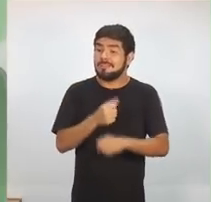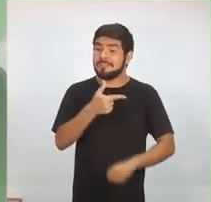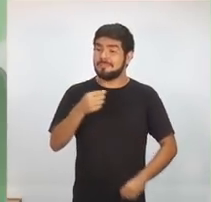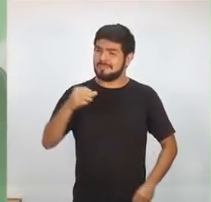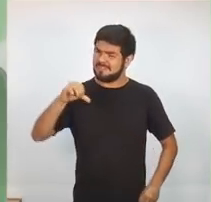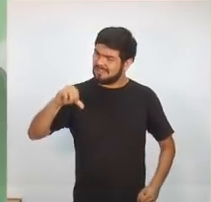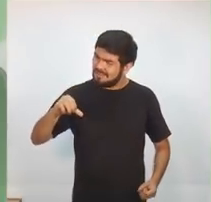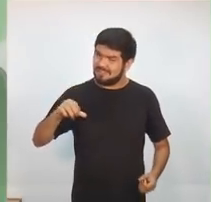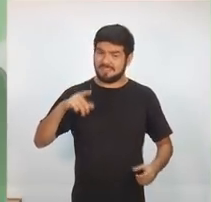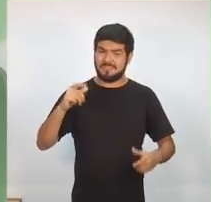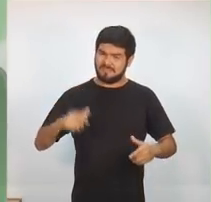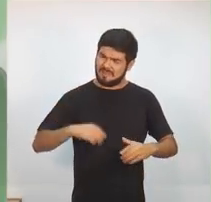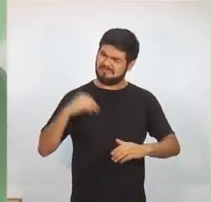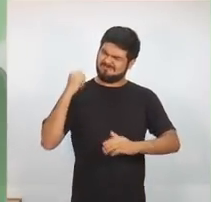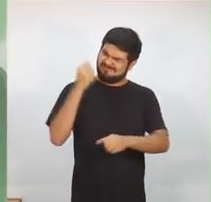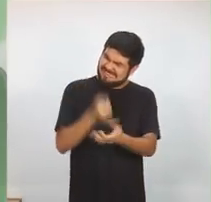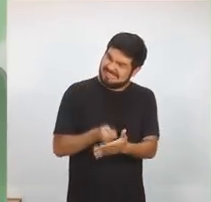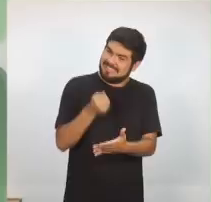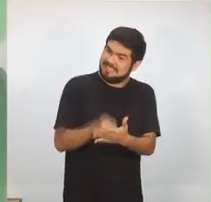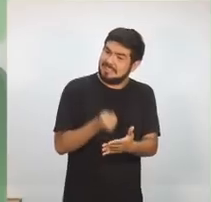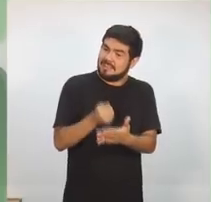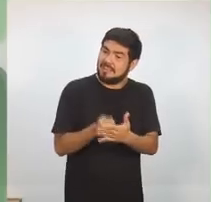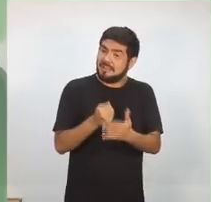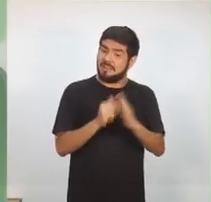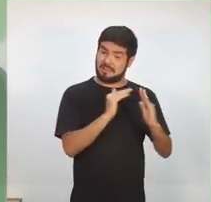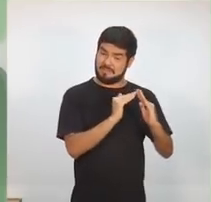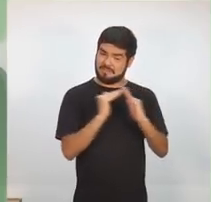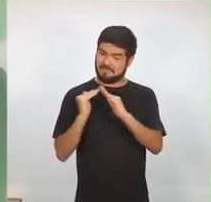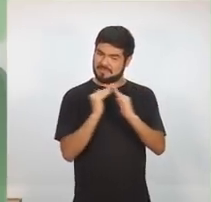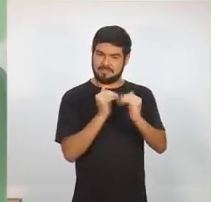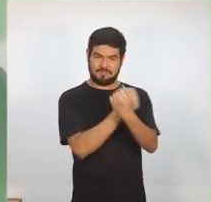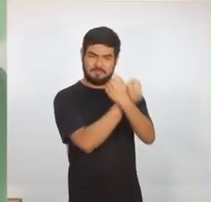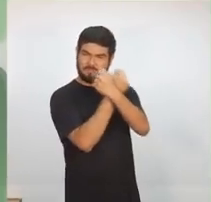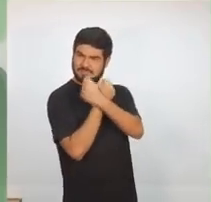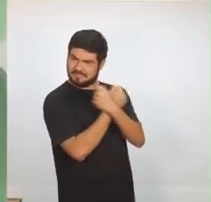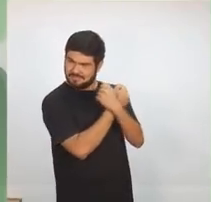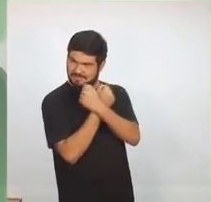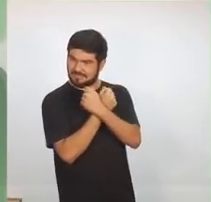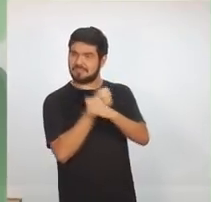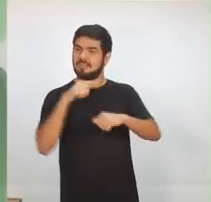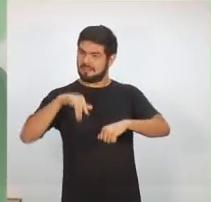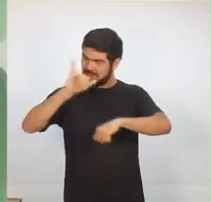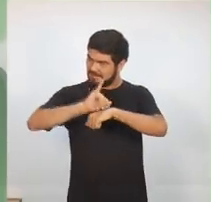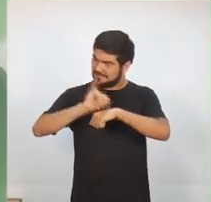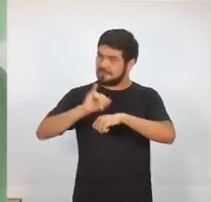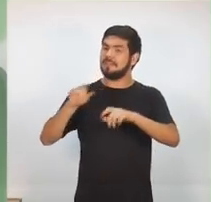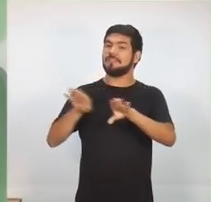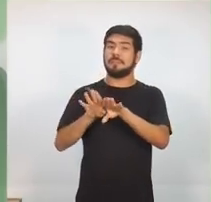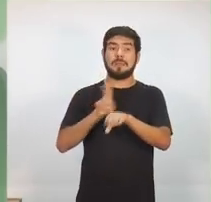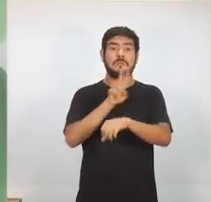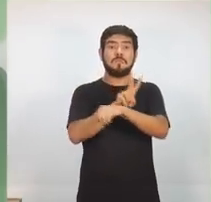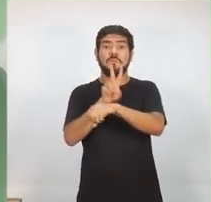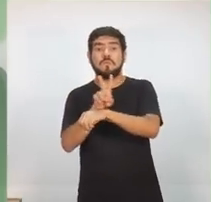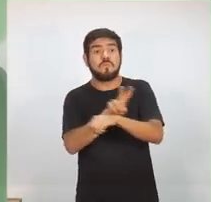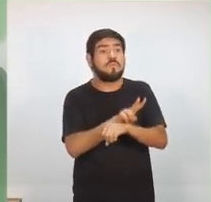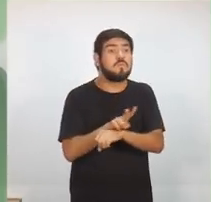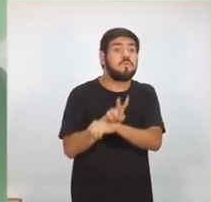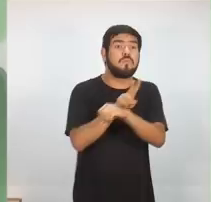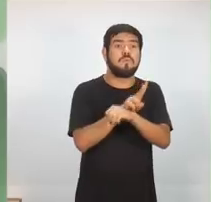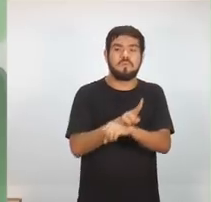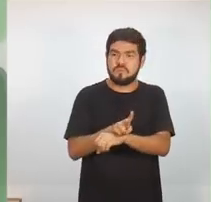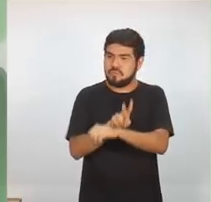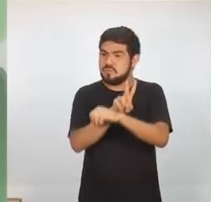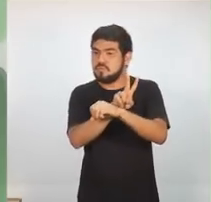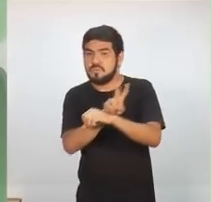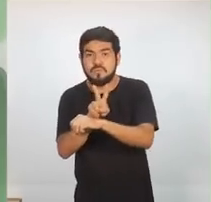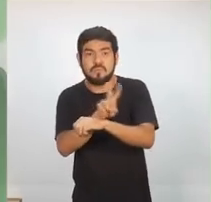Protegidos, que já acontece na capital e tem dado muito certo. Vamos implantar um sistema monitoramento, um sistema inteligente de